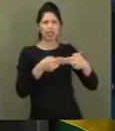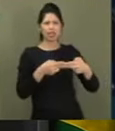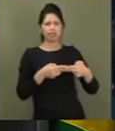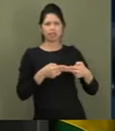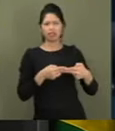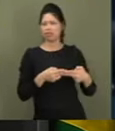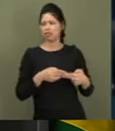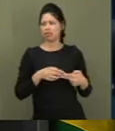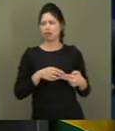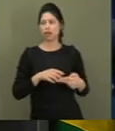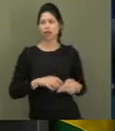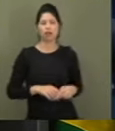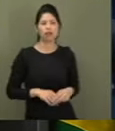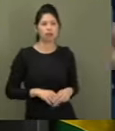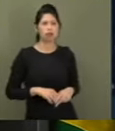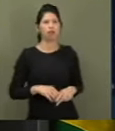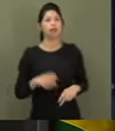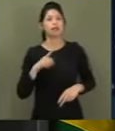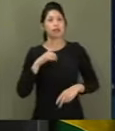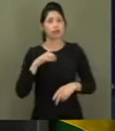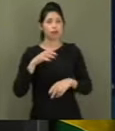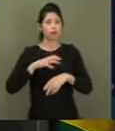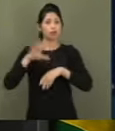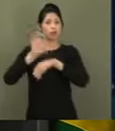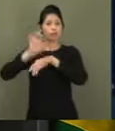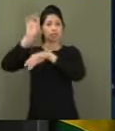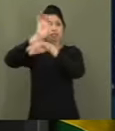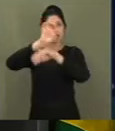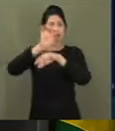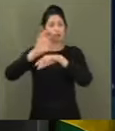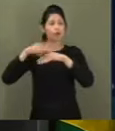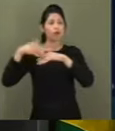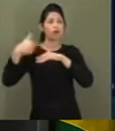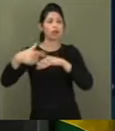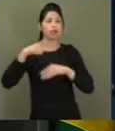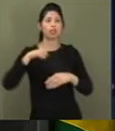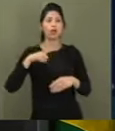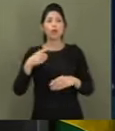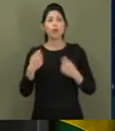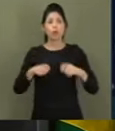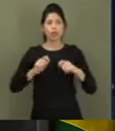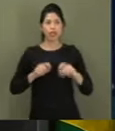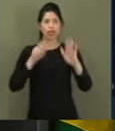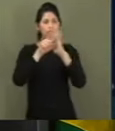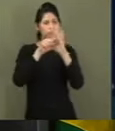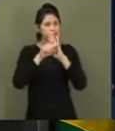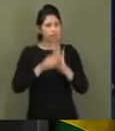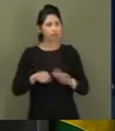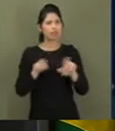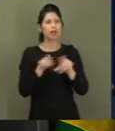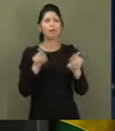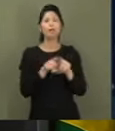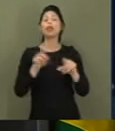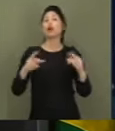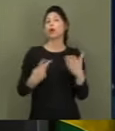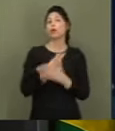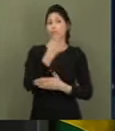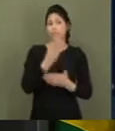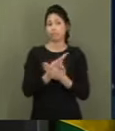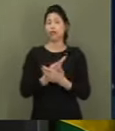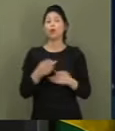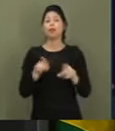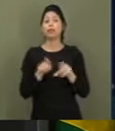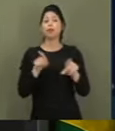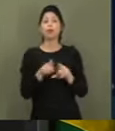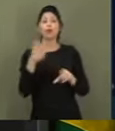prefeito. Tal fiscalização também deve ocorrer através do Tribunal de Contas e também